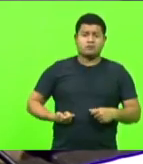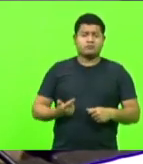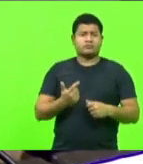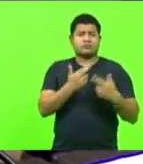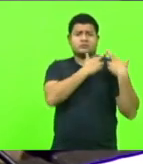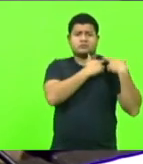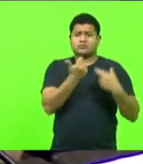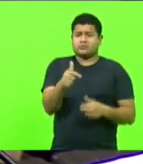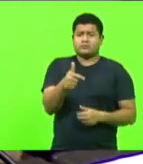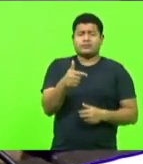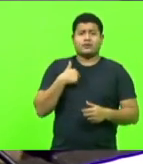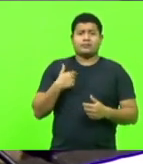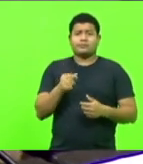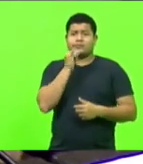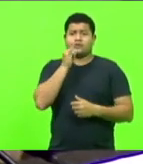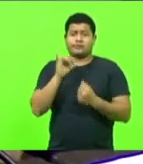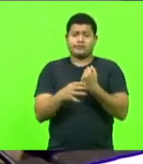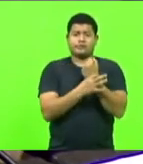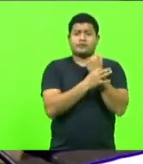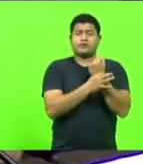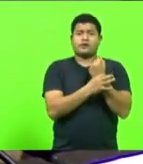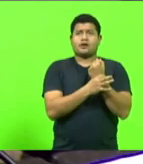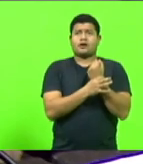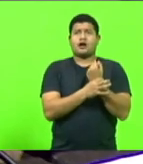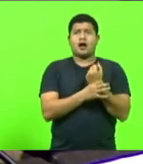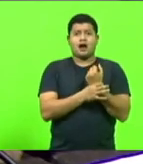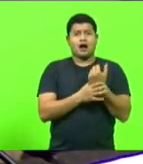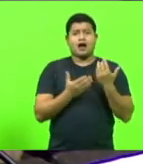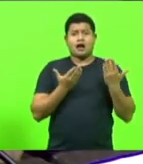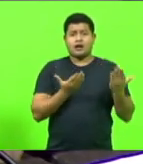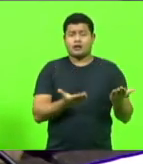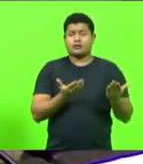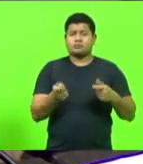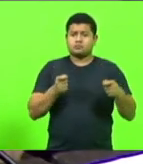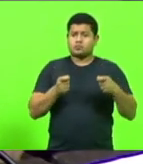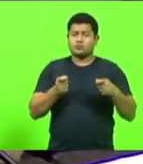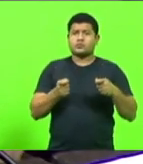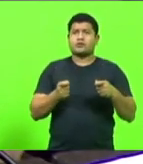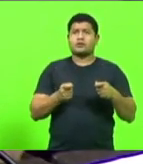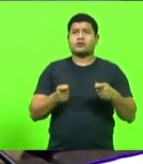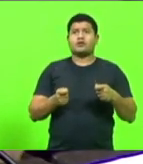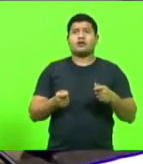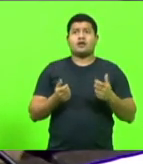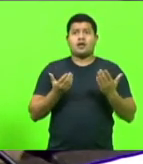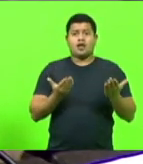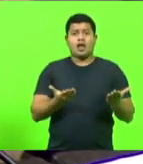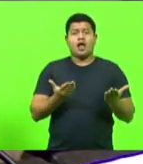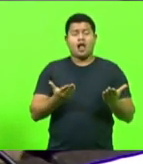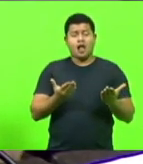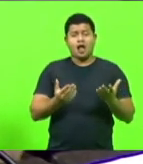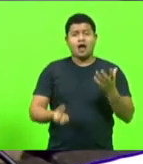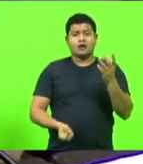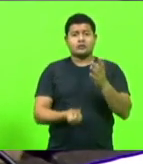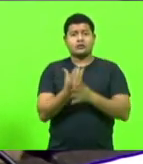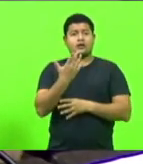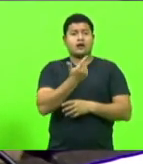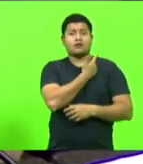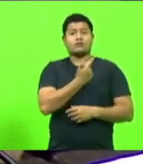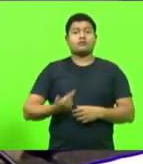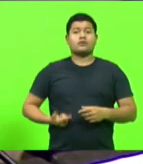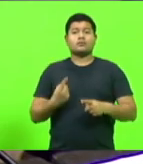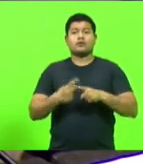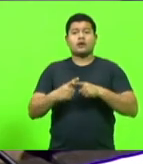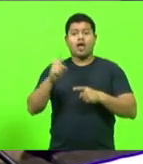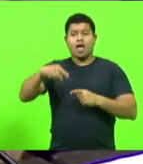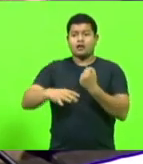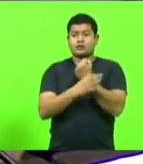a segurança a função originária do Estado. O Estado nasceu pela sua função originária que é a segurança. Essa